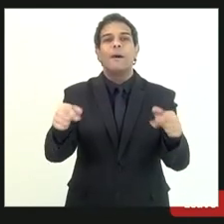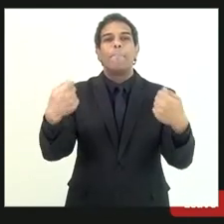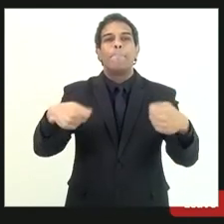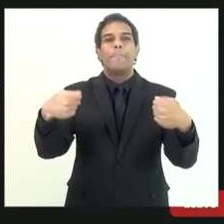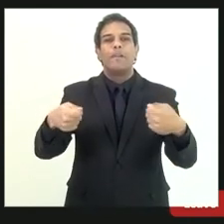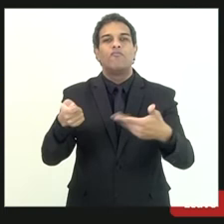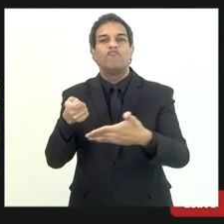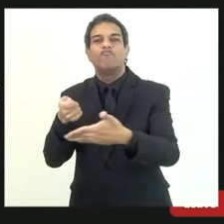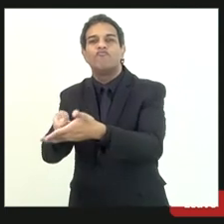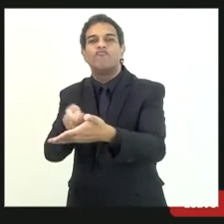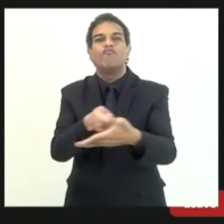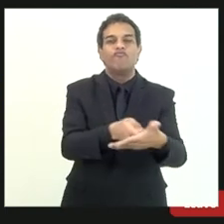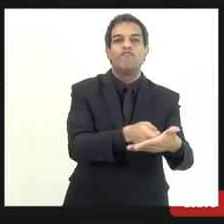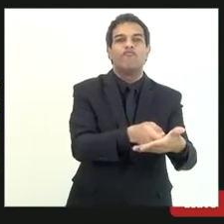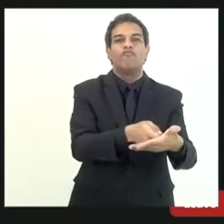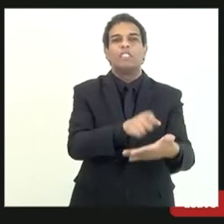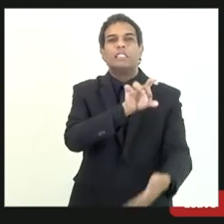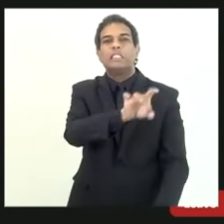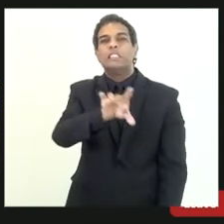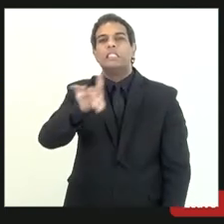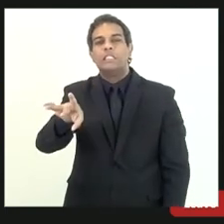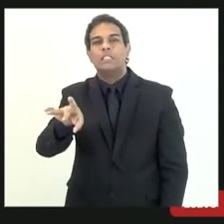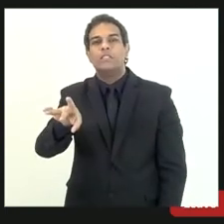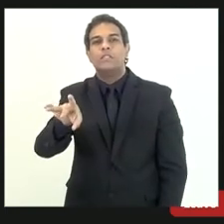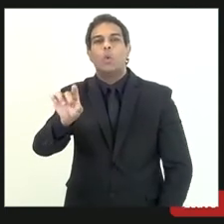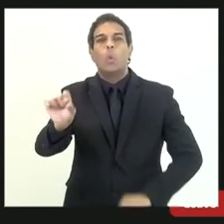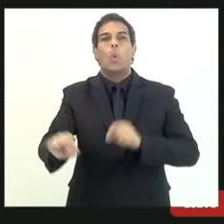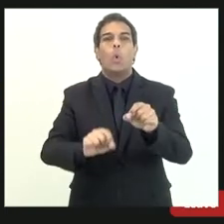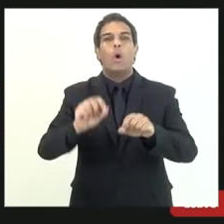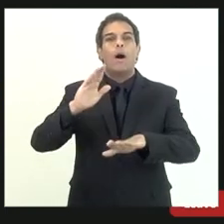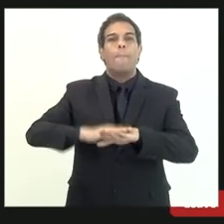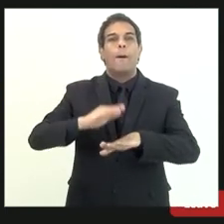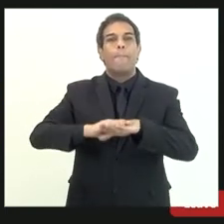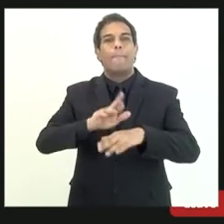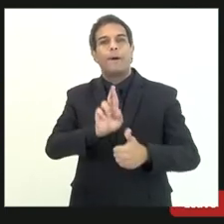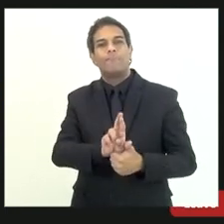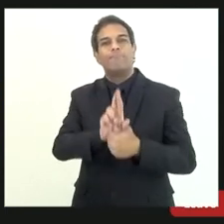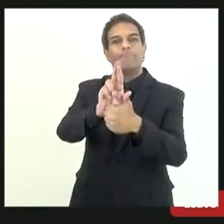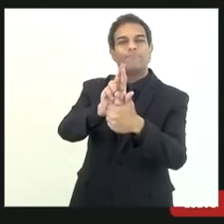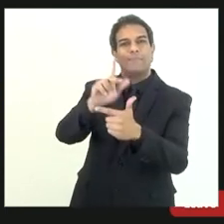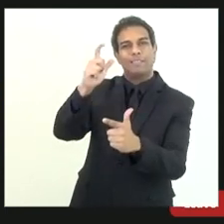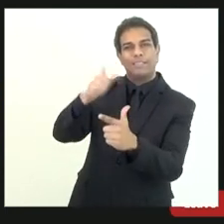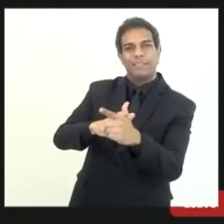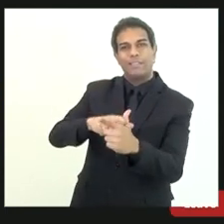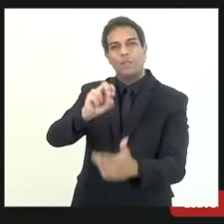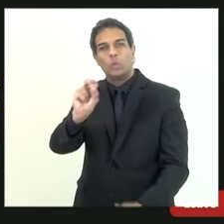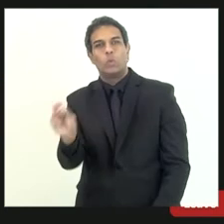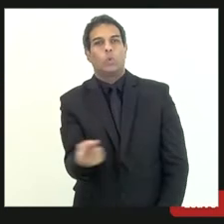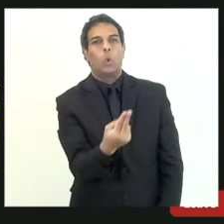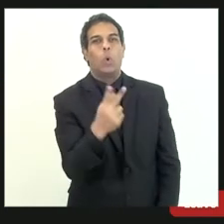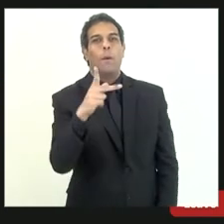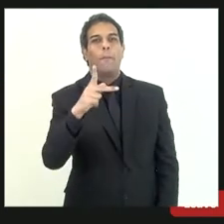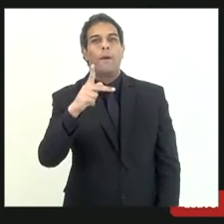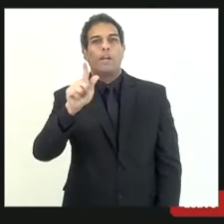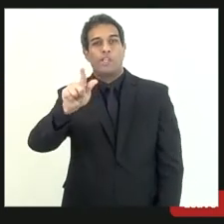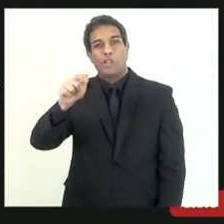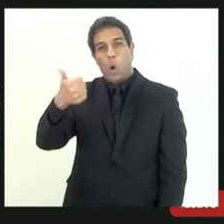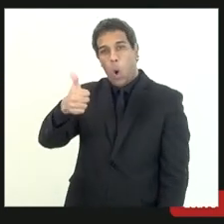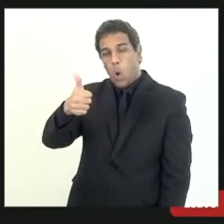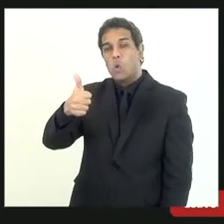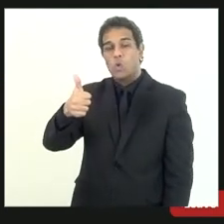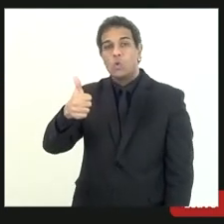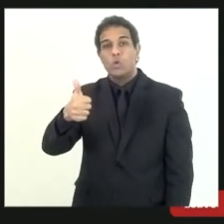cobrança possíveis a serem realizadas pela procuradoria da dívida ativa ou pela PG11 nós incluímos no estudo